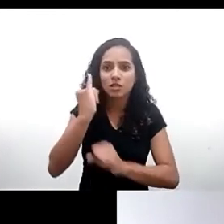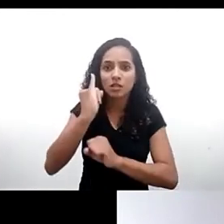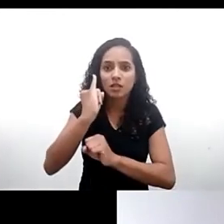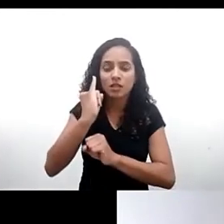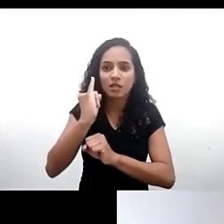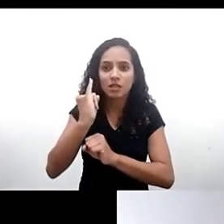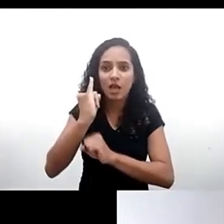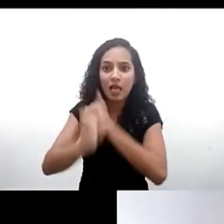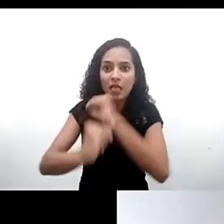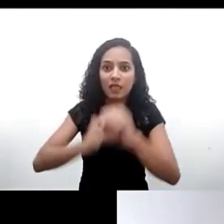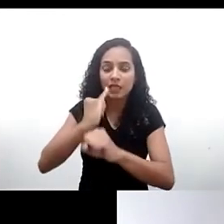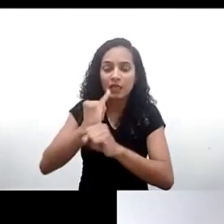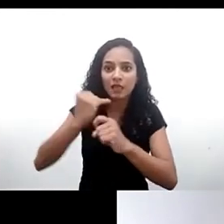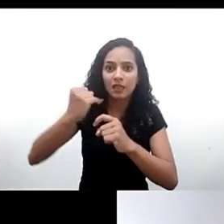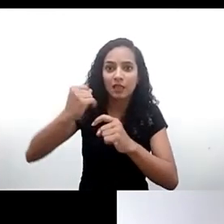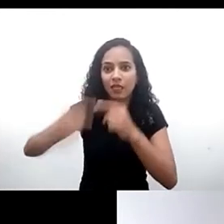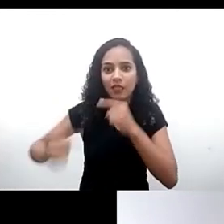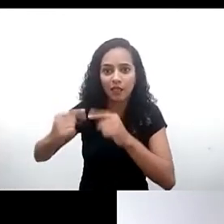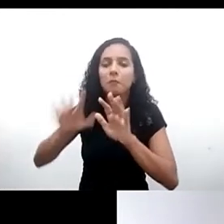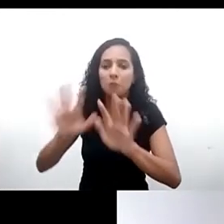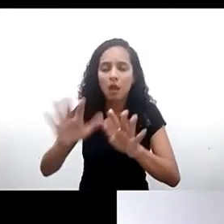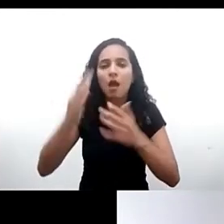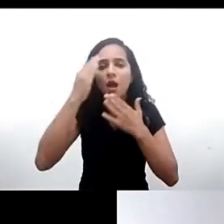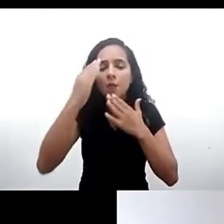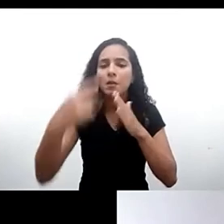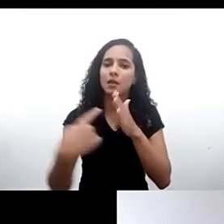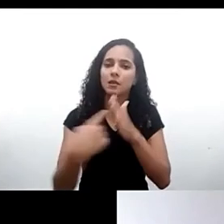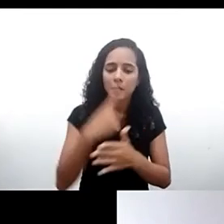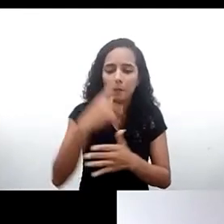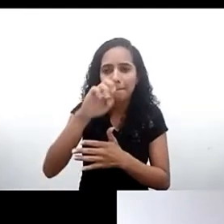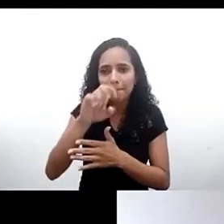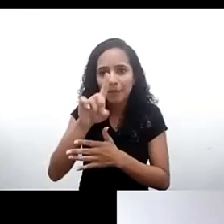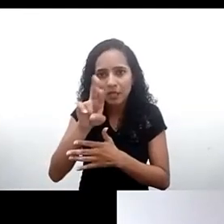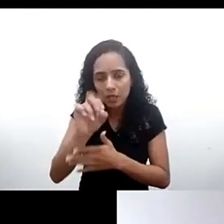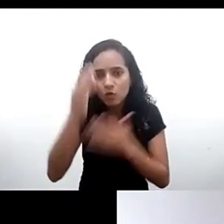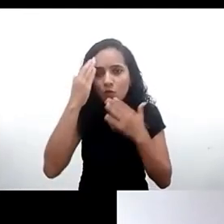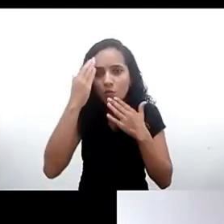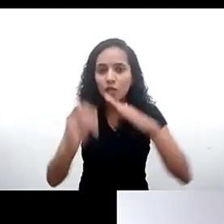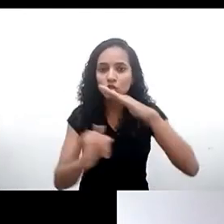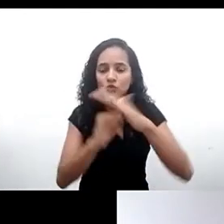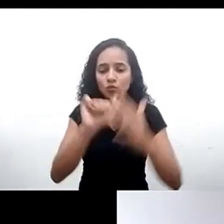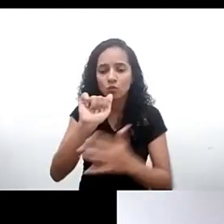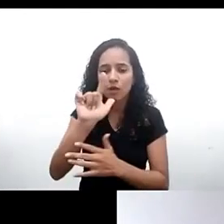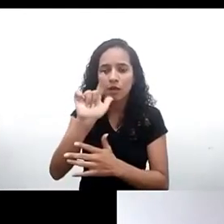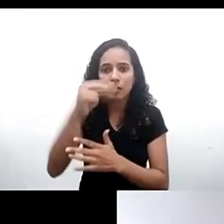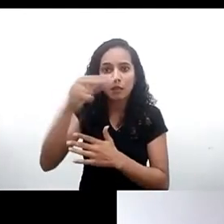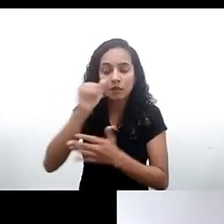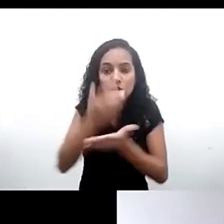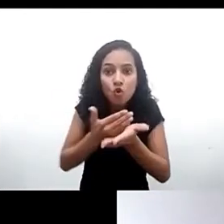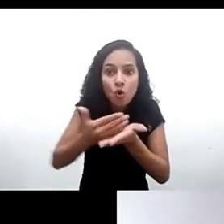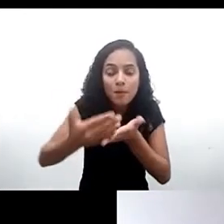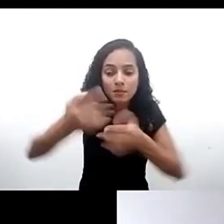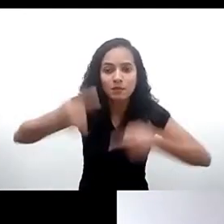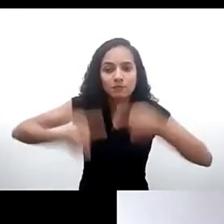obrigado Pedro pela pergunta obrigado ao Instituto Alana por essa iniciativa não só por essa mas por todas as